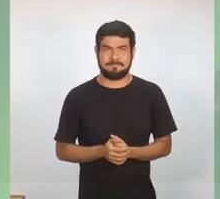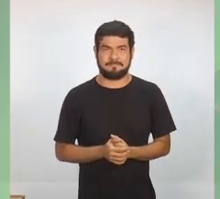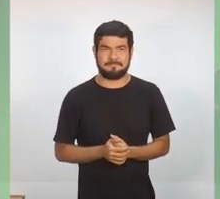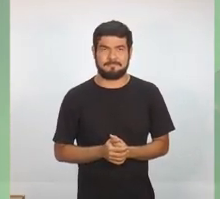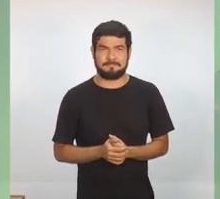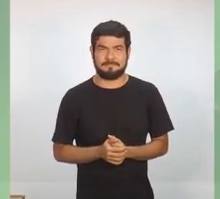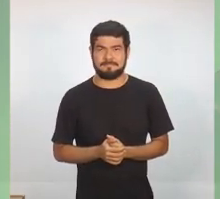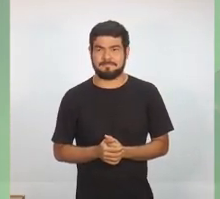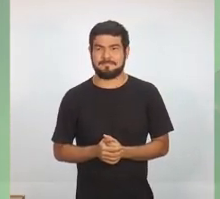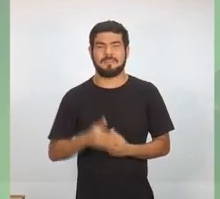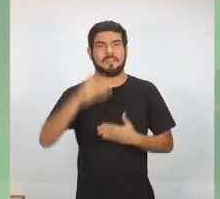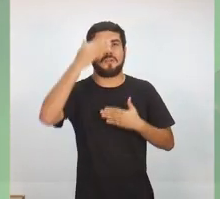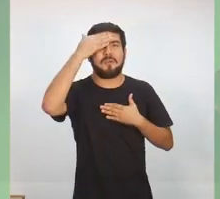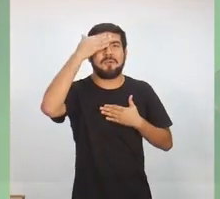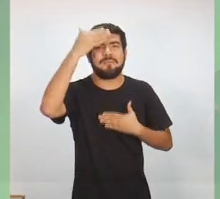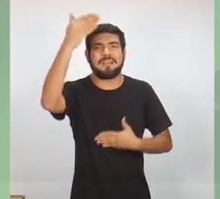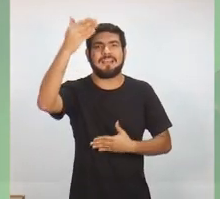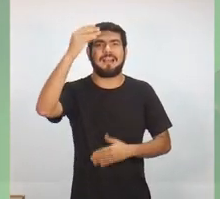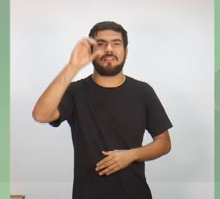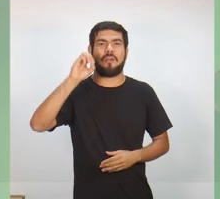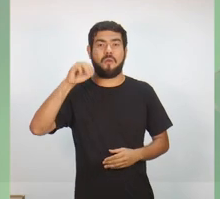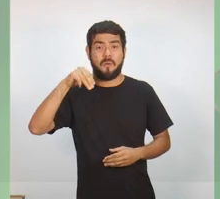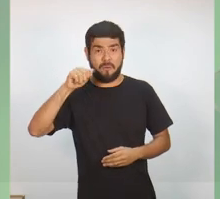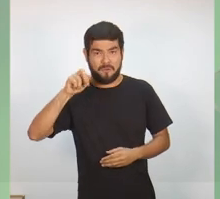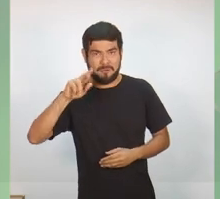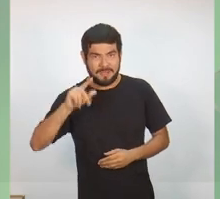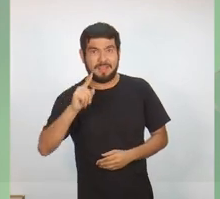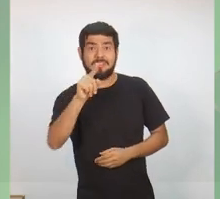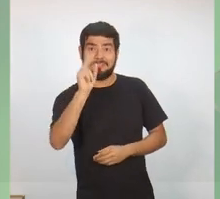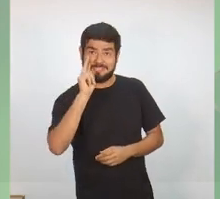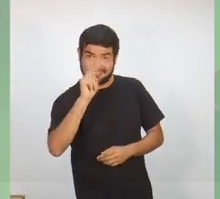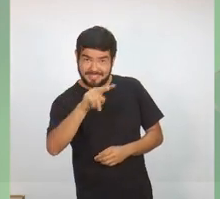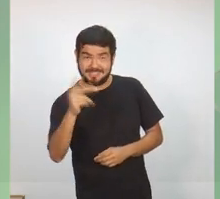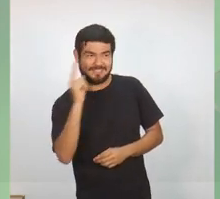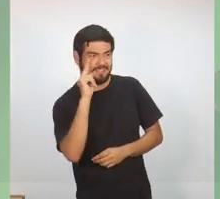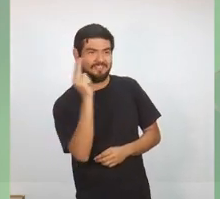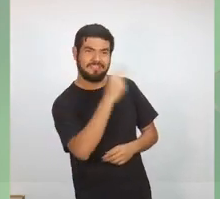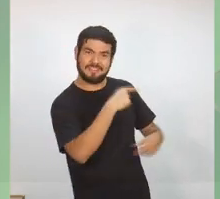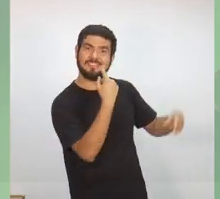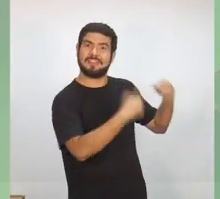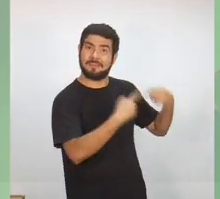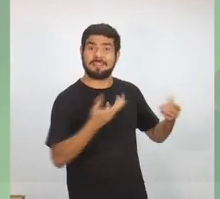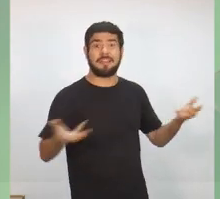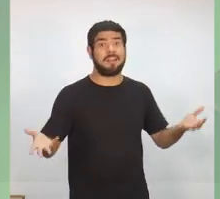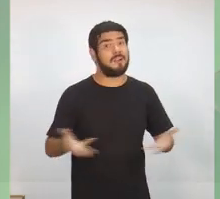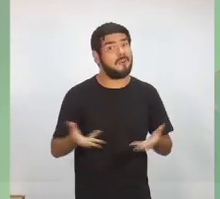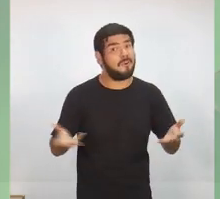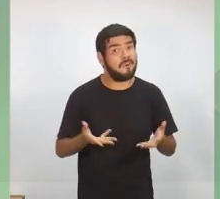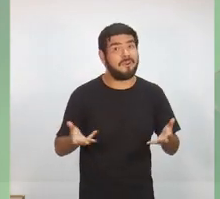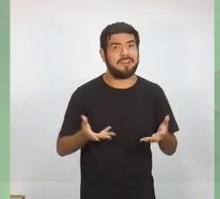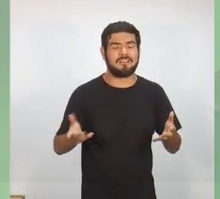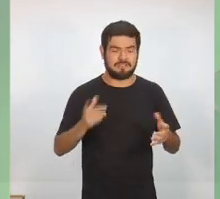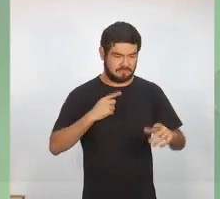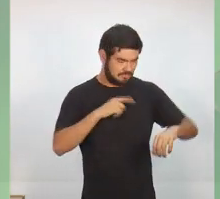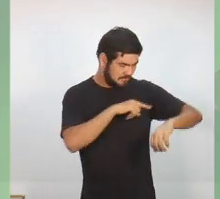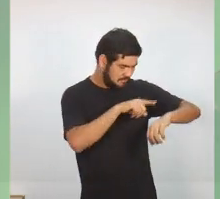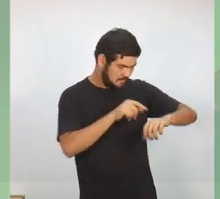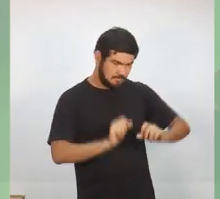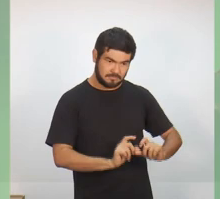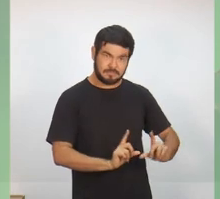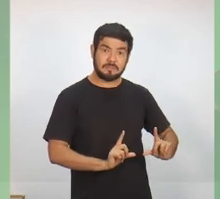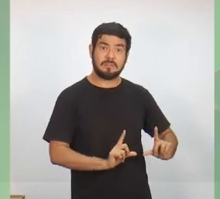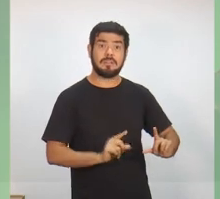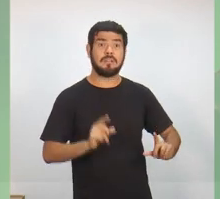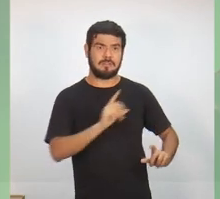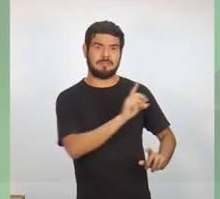Muito obrigada, candidato Omar Aziz. Você que acompanha o nosso debate nesse momento, vou pedir para colocar o cronômetro. O